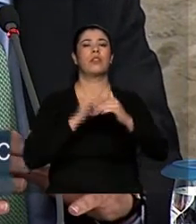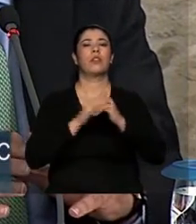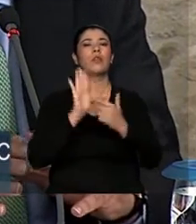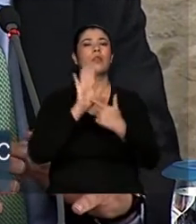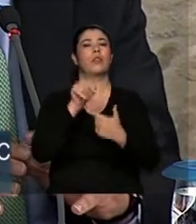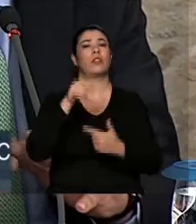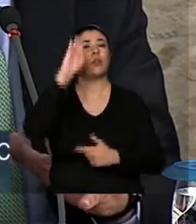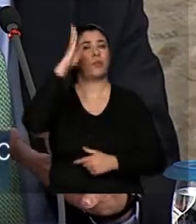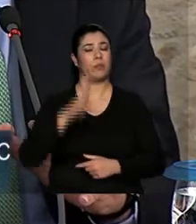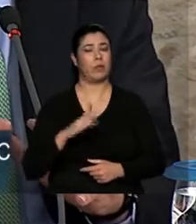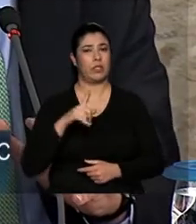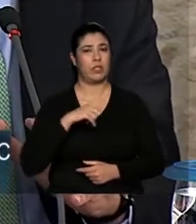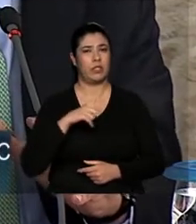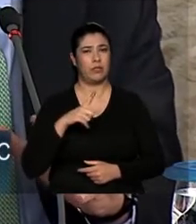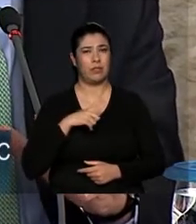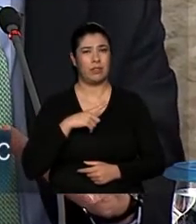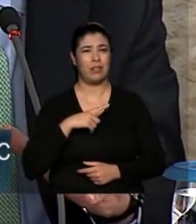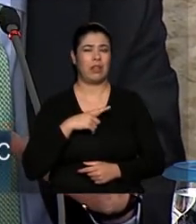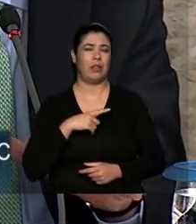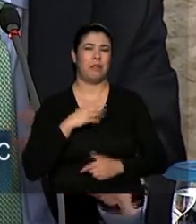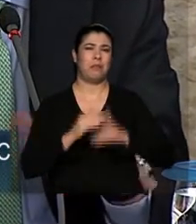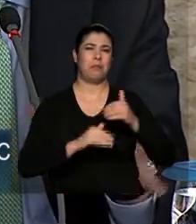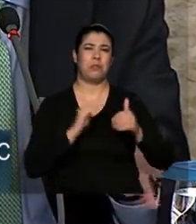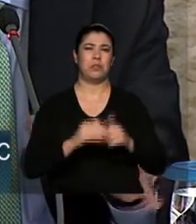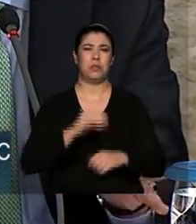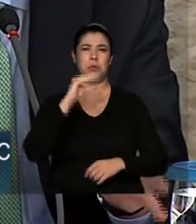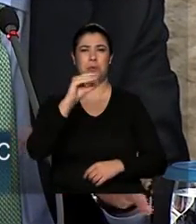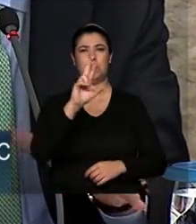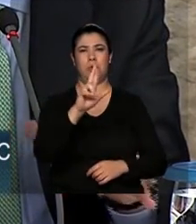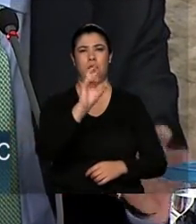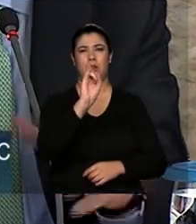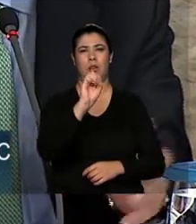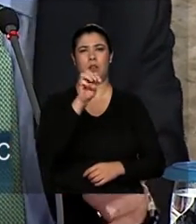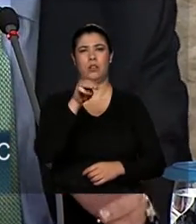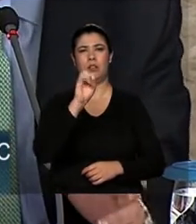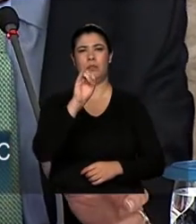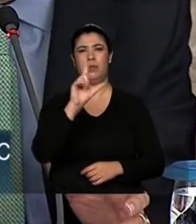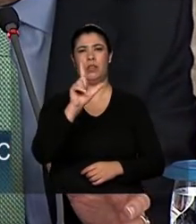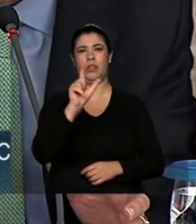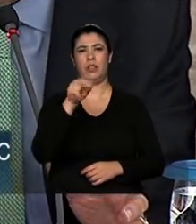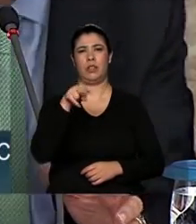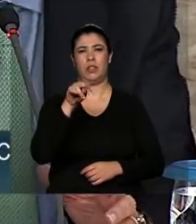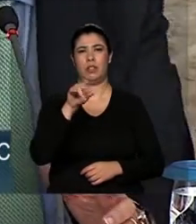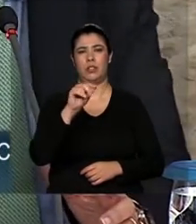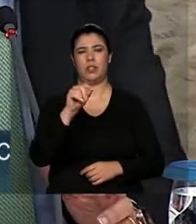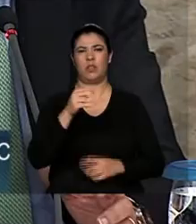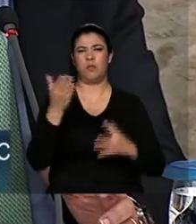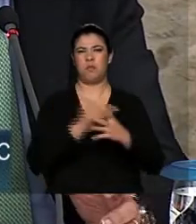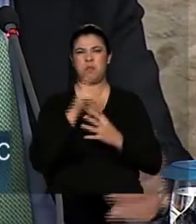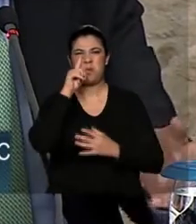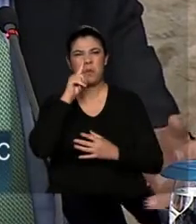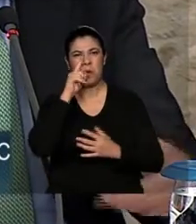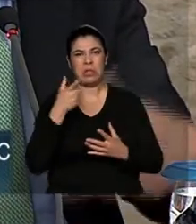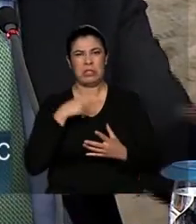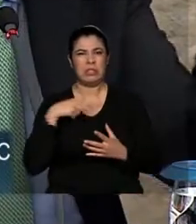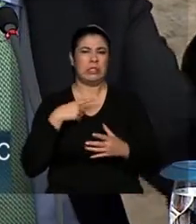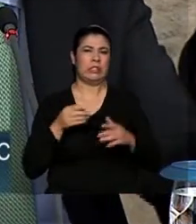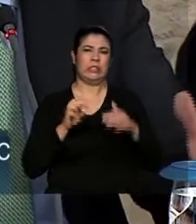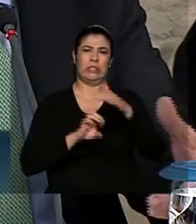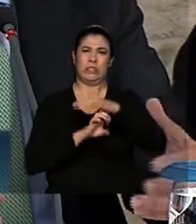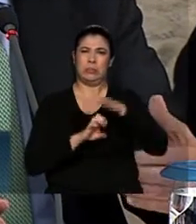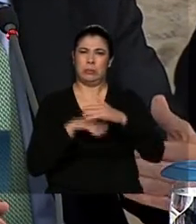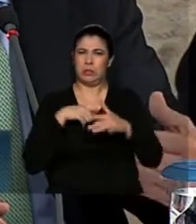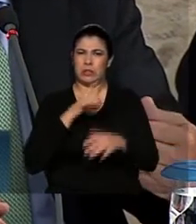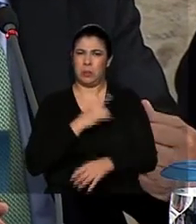nós tivemos uma espécie de criminalização na contratação de jovem por desconhecimento. A pequena empresa tinha